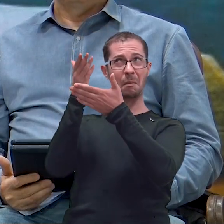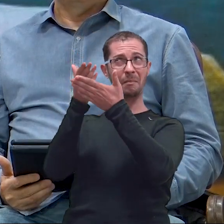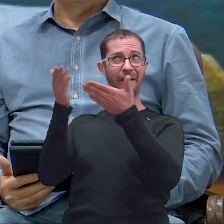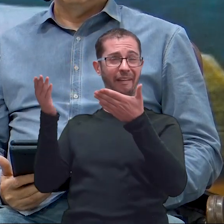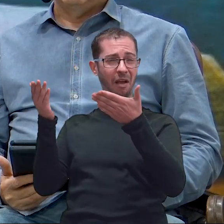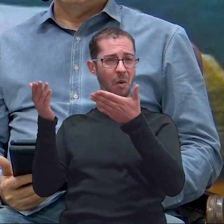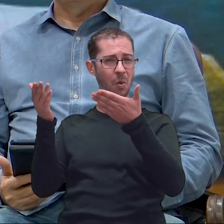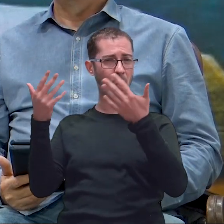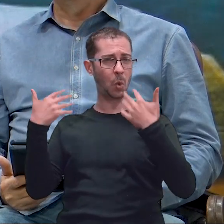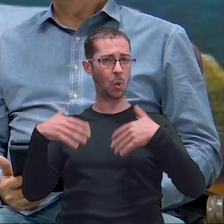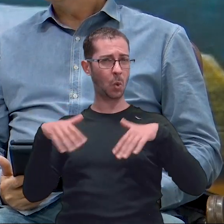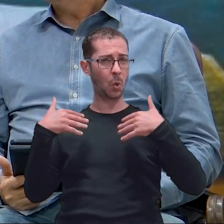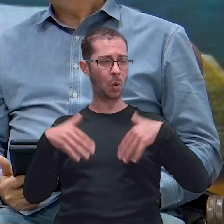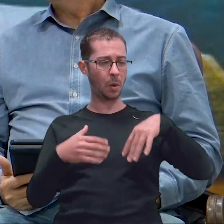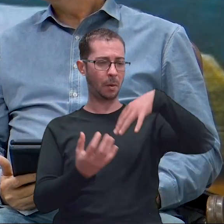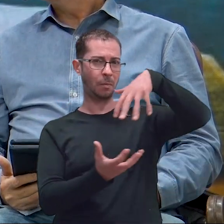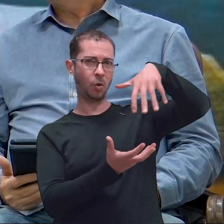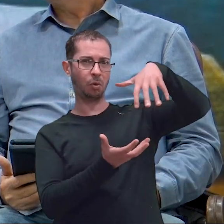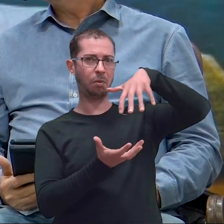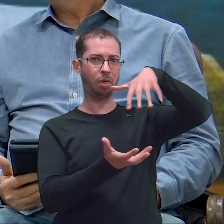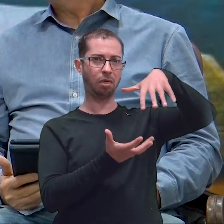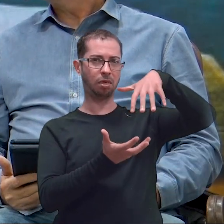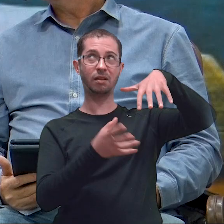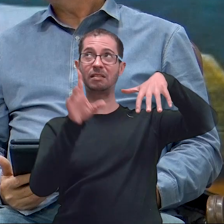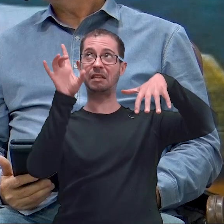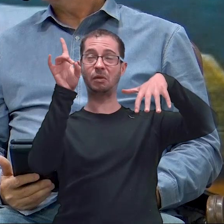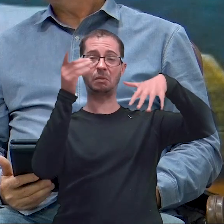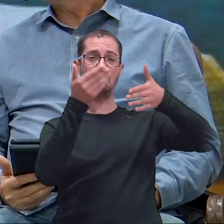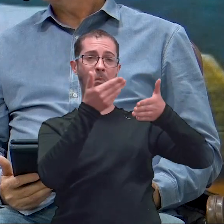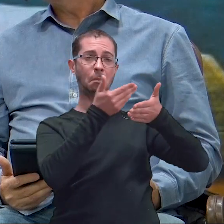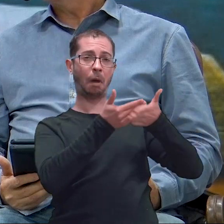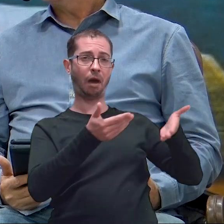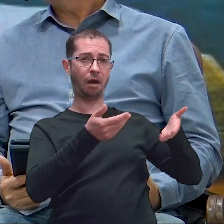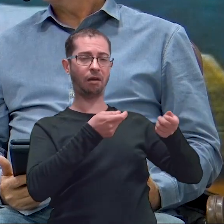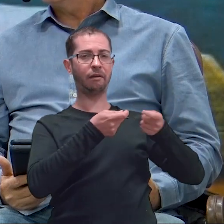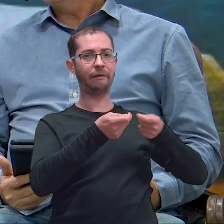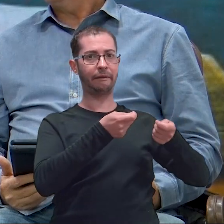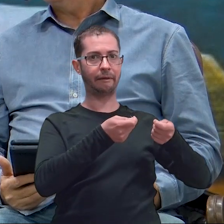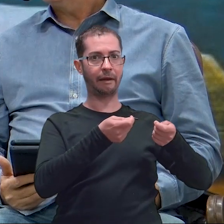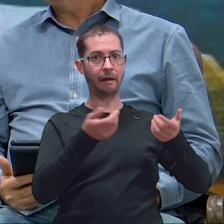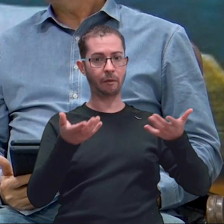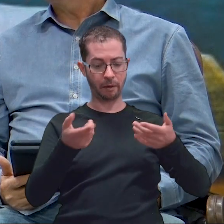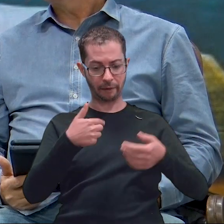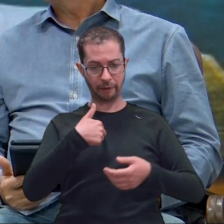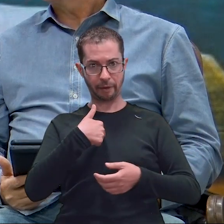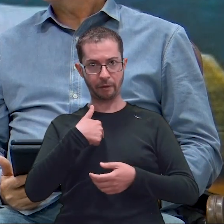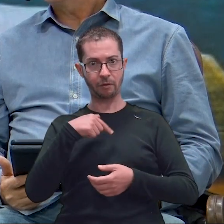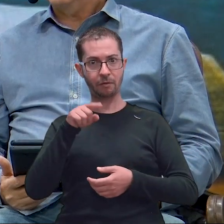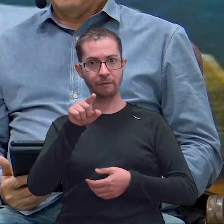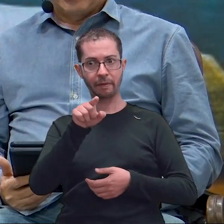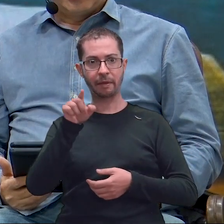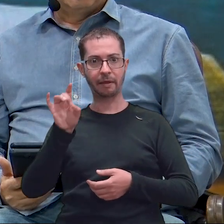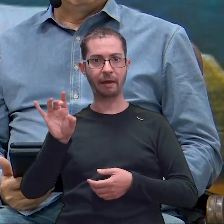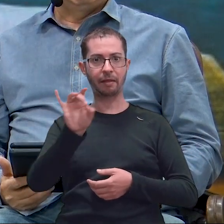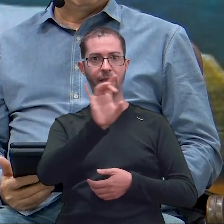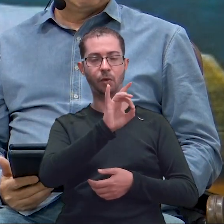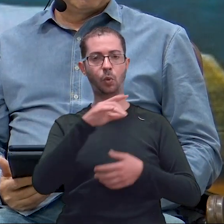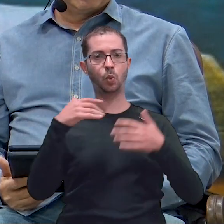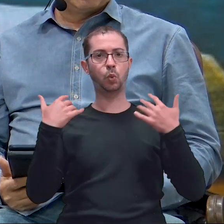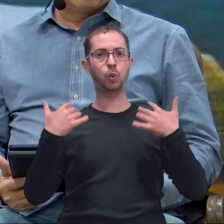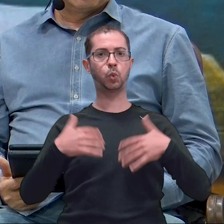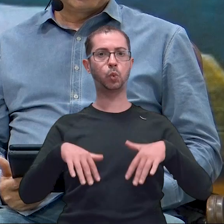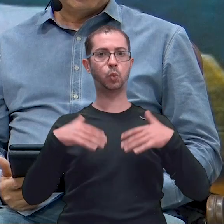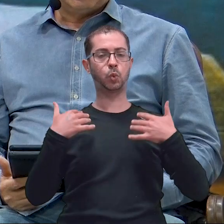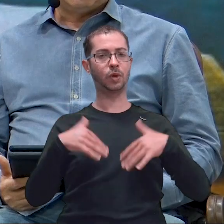que Deus realmente perdeu o controle? E se Ele perdeu, agora nós estamos, então, ralados, né? Não, Ele nunca perdeu. Ele tem o